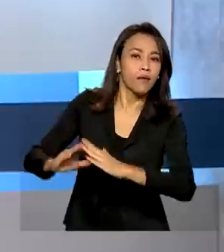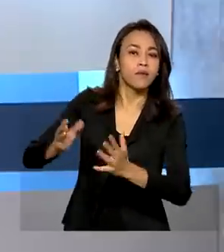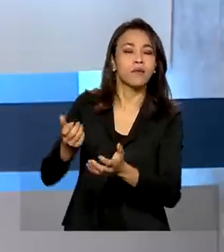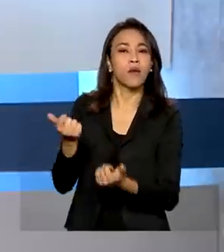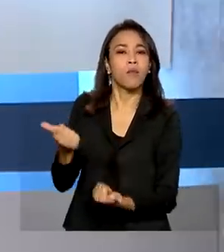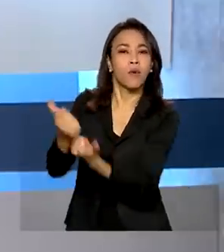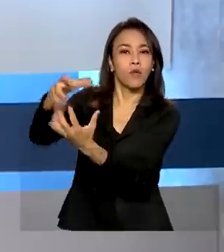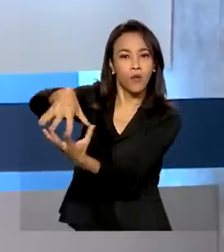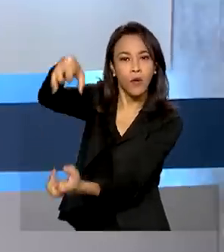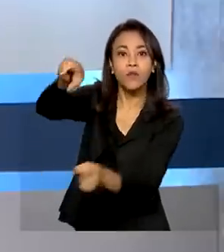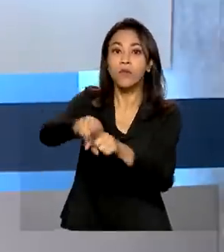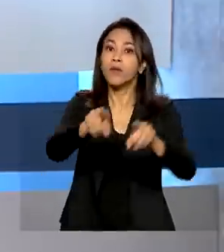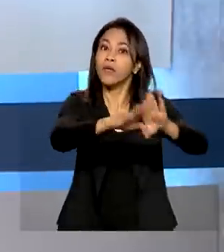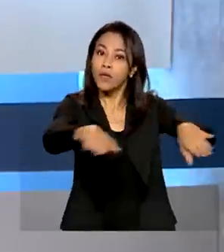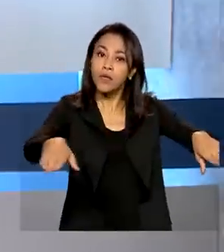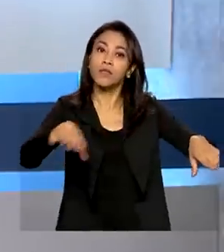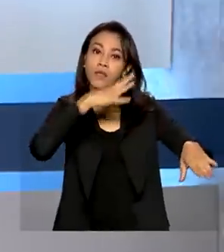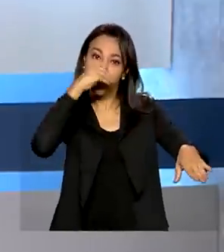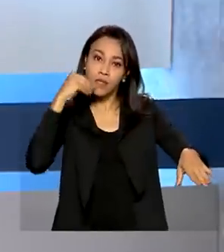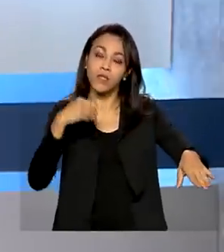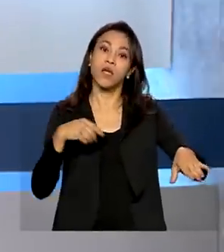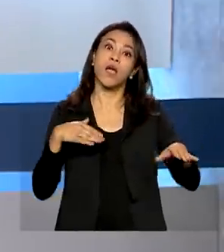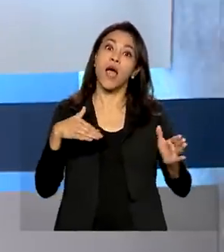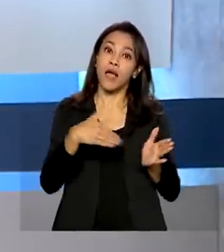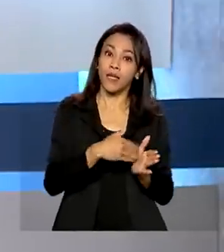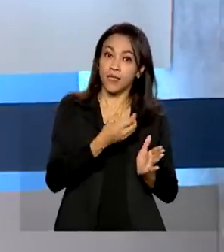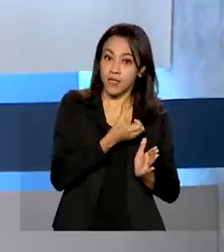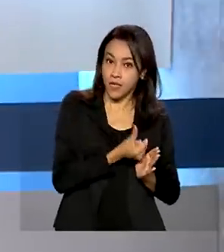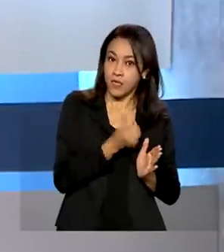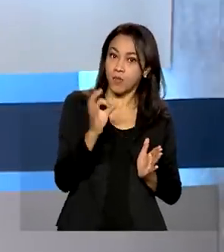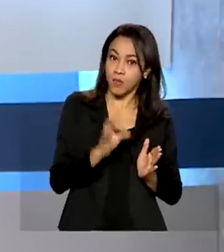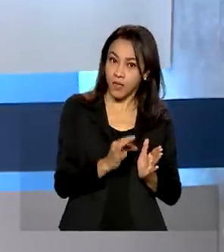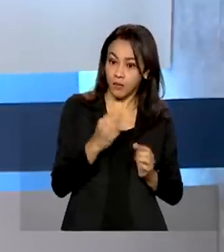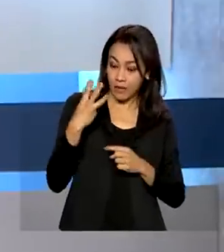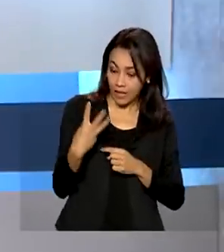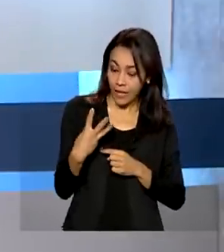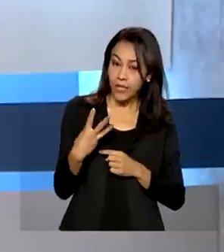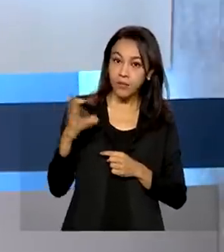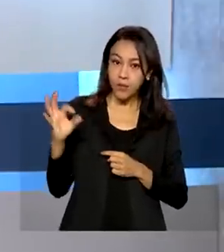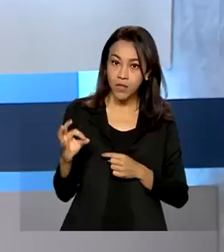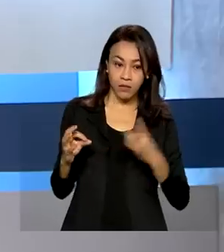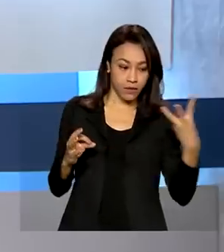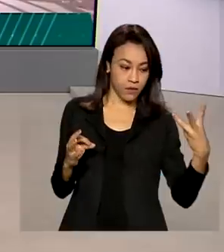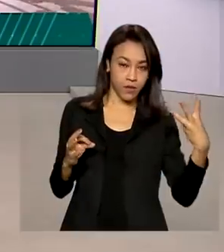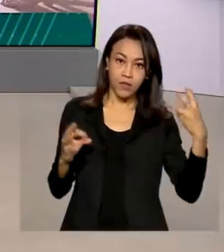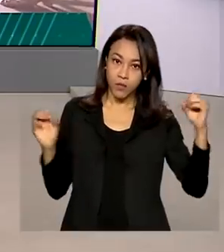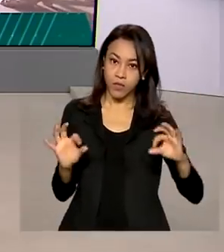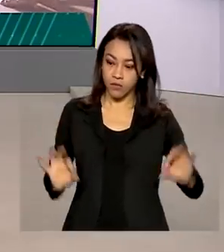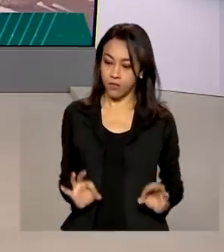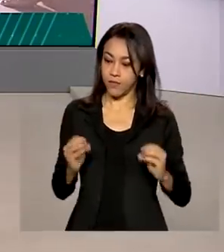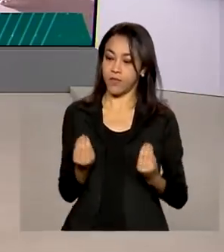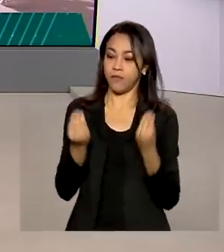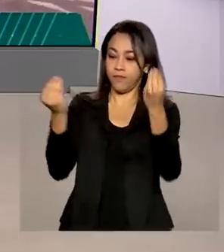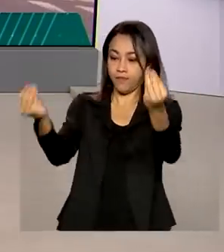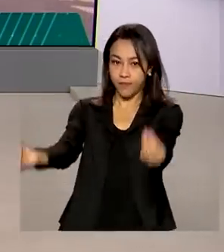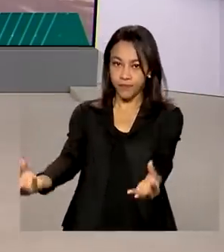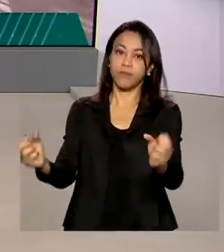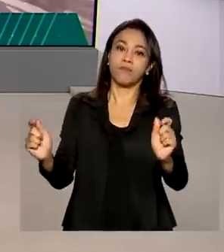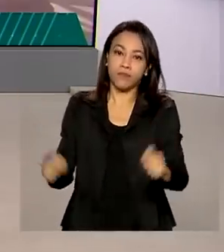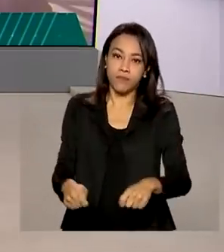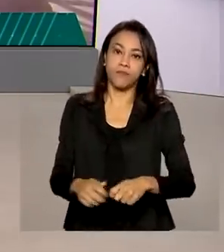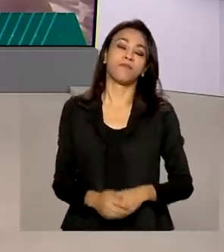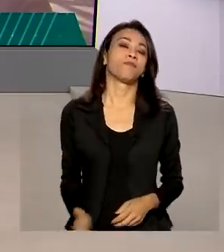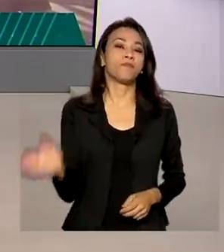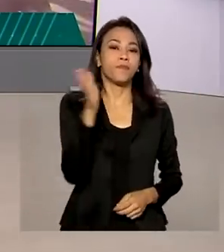adolescentes. O valor máximo a ser doado é de 6%, sendo até 3% para cada fundo. E com a